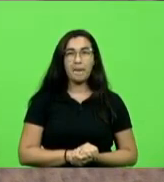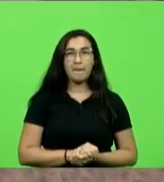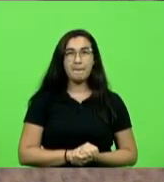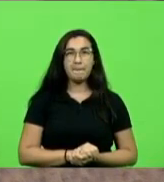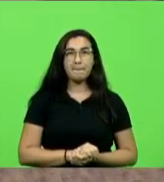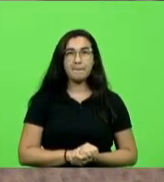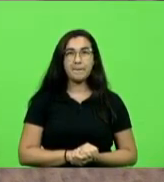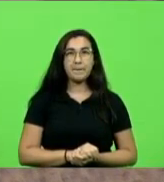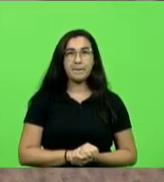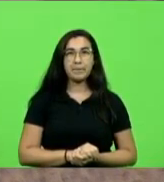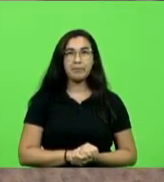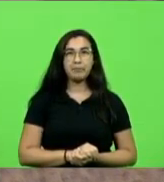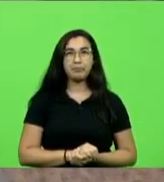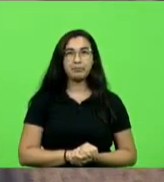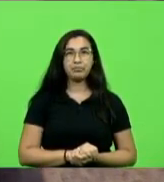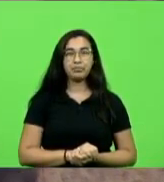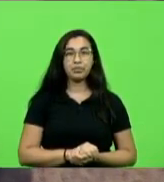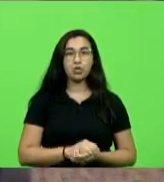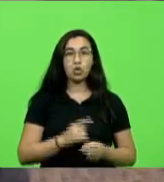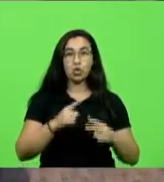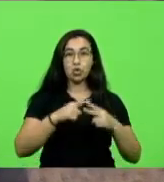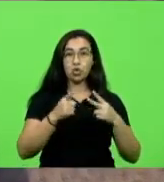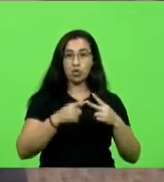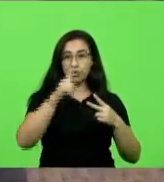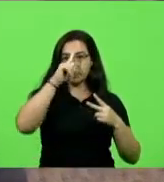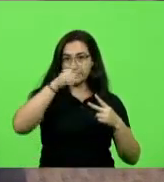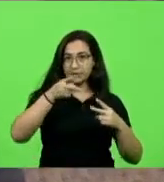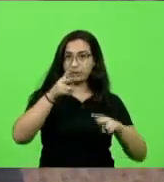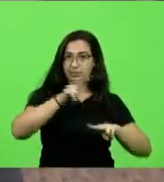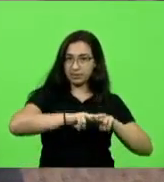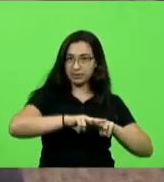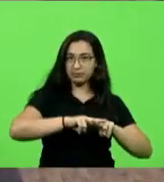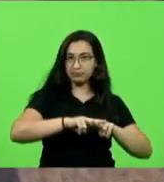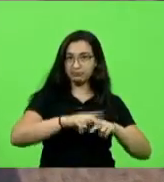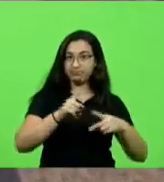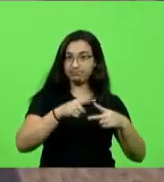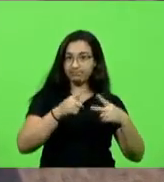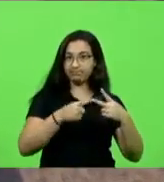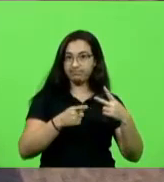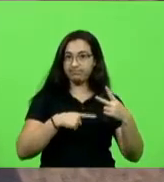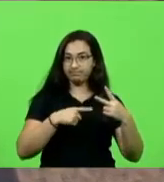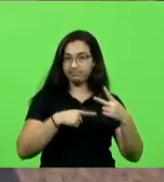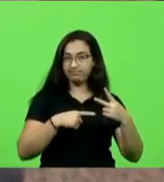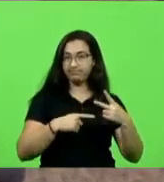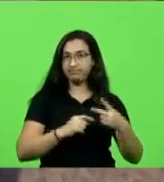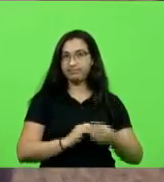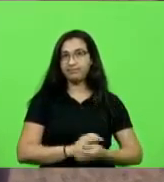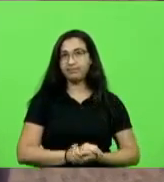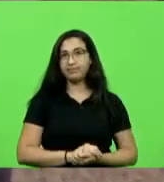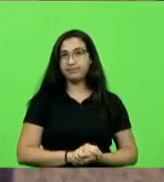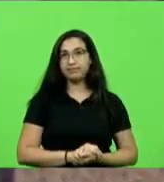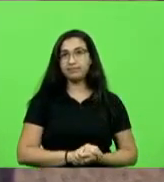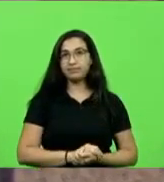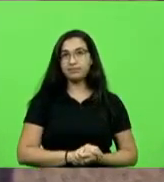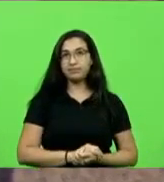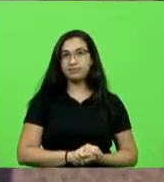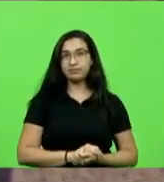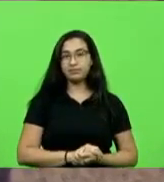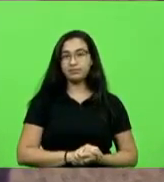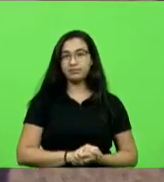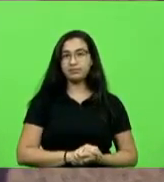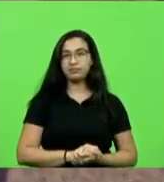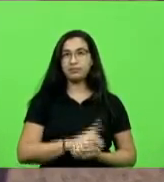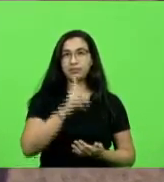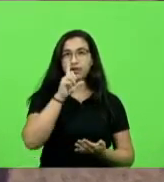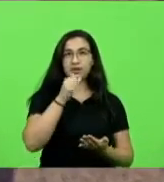Na verdade, foram dois mandados de prisão, com medidas cautelares